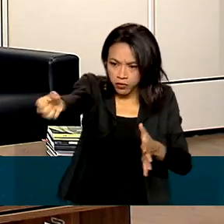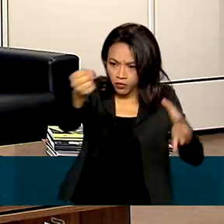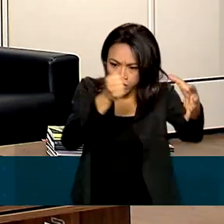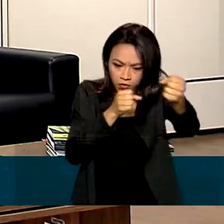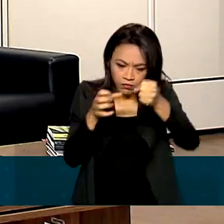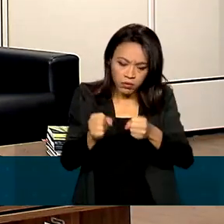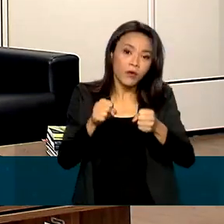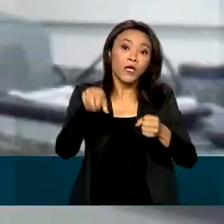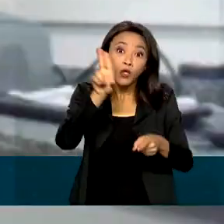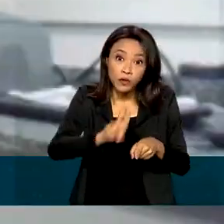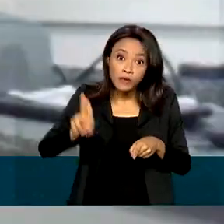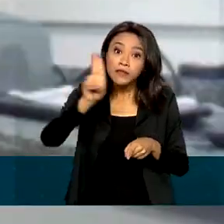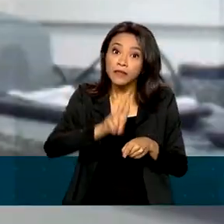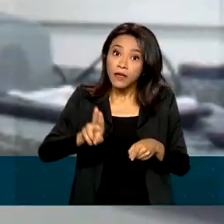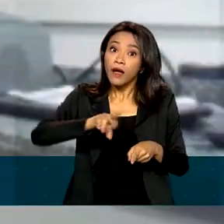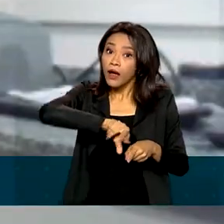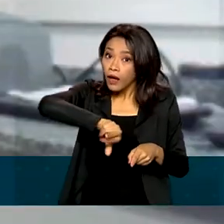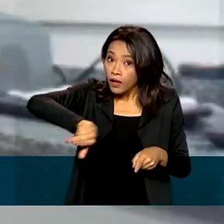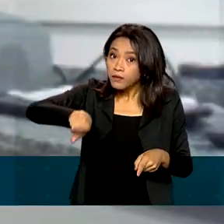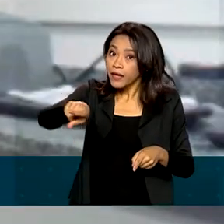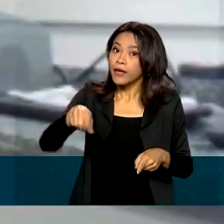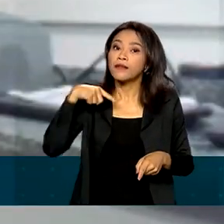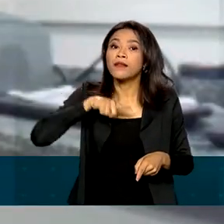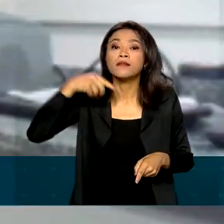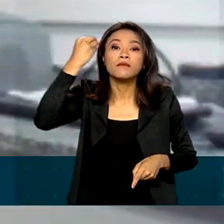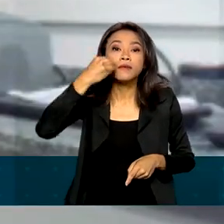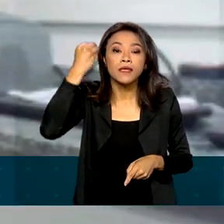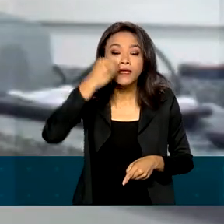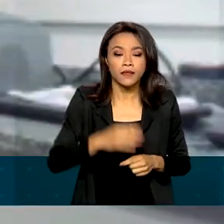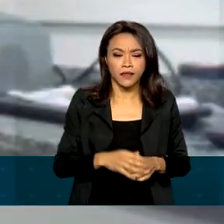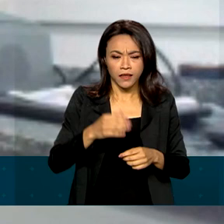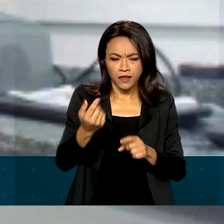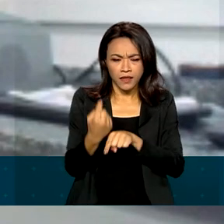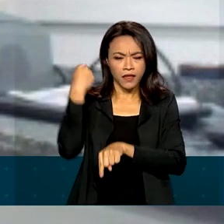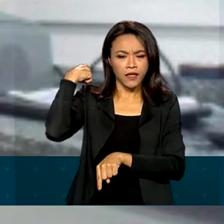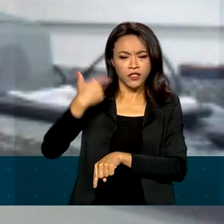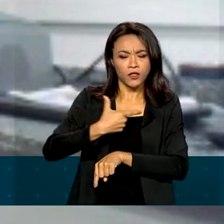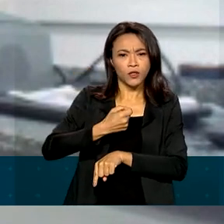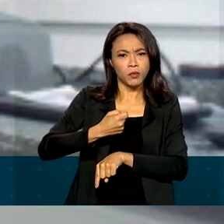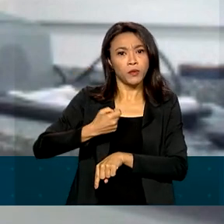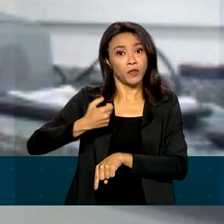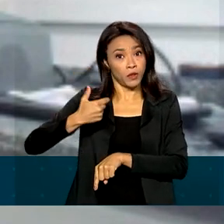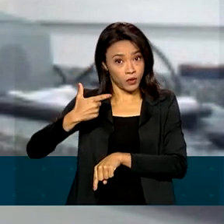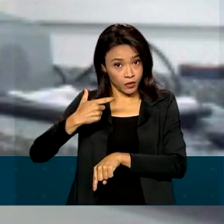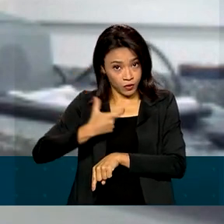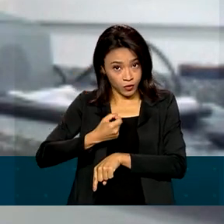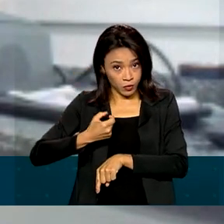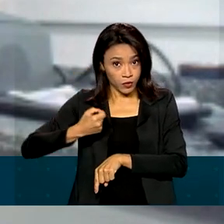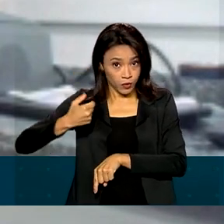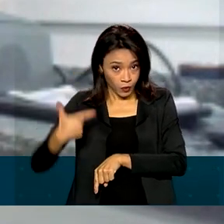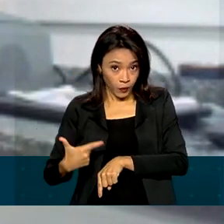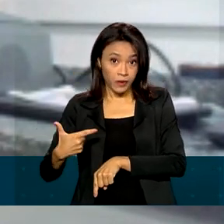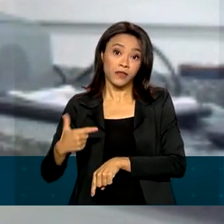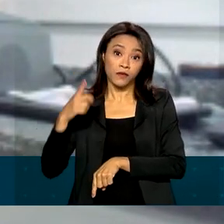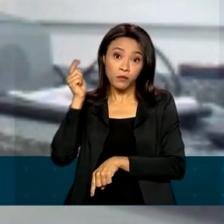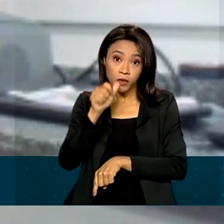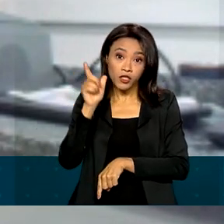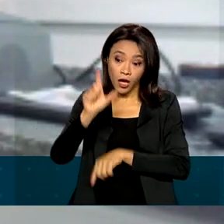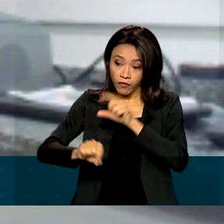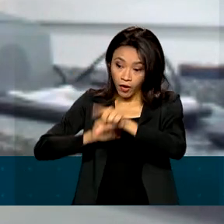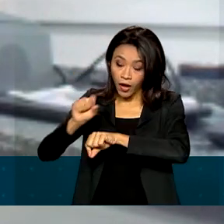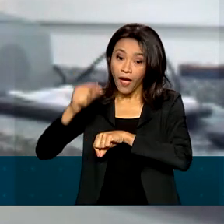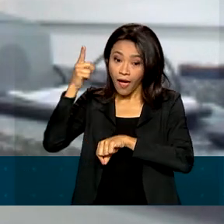tenham essa vivência. Desde 2012, 205 meninas e mulheres foram contempladas. Raíssa foi uma das